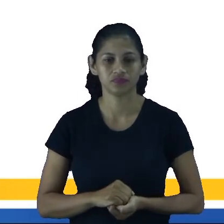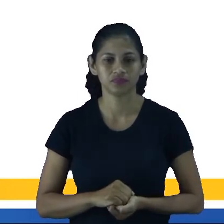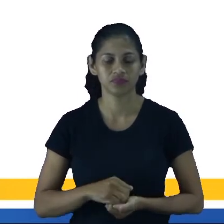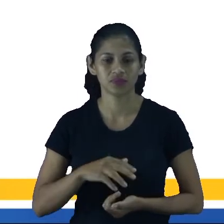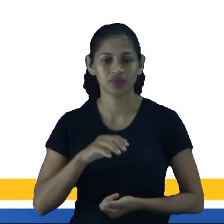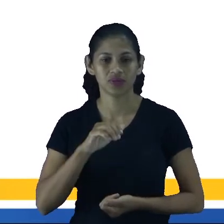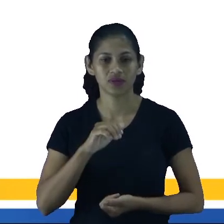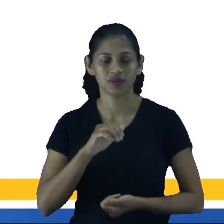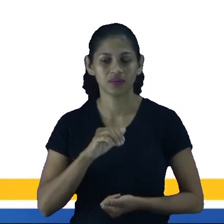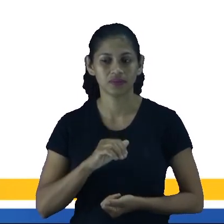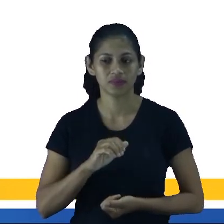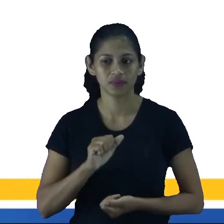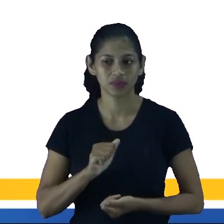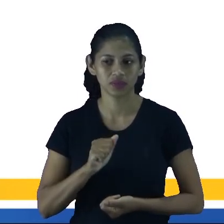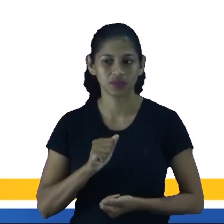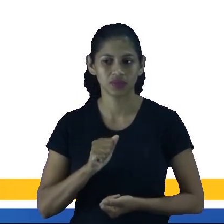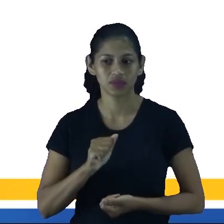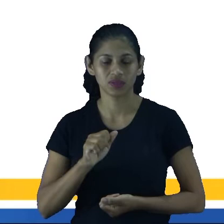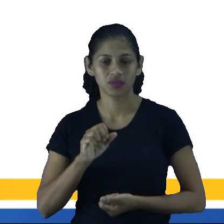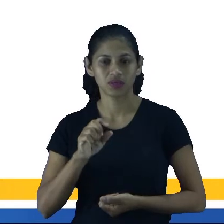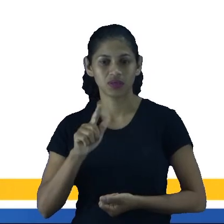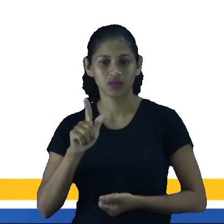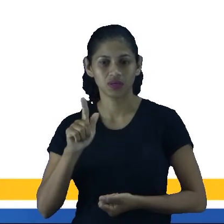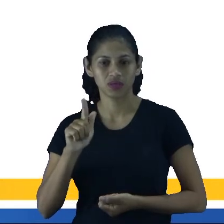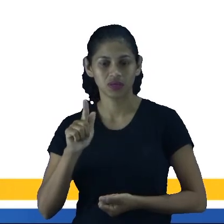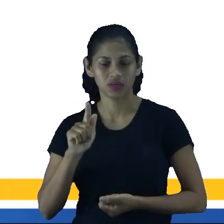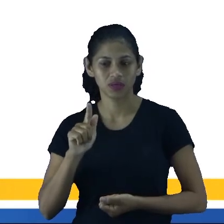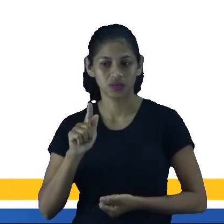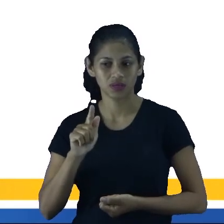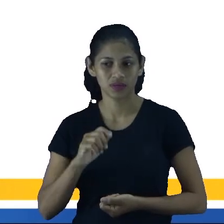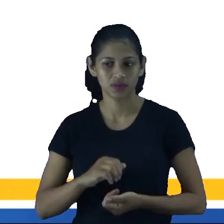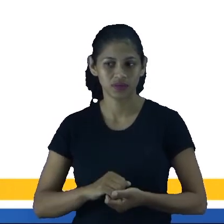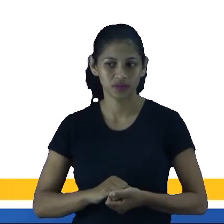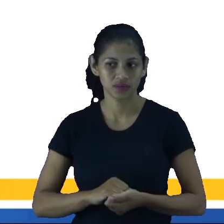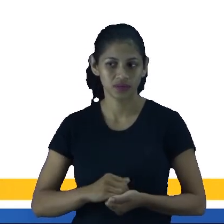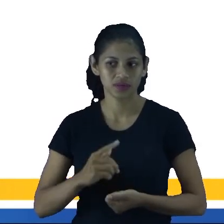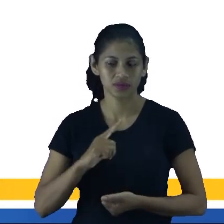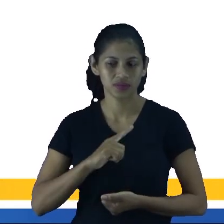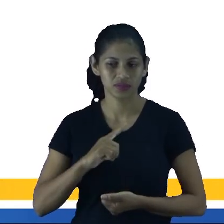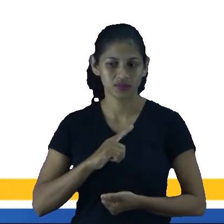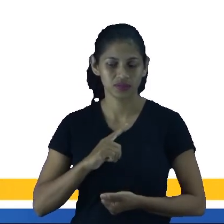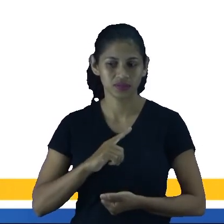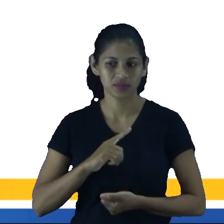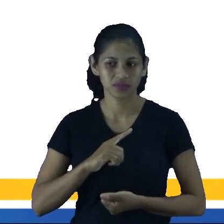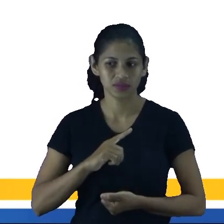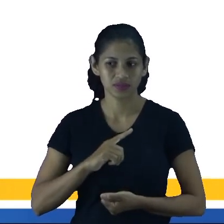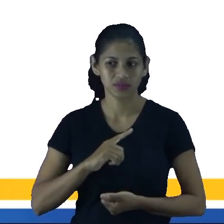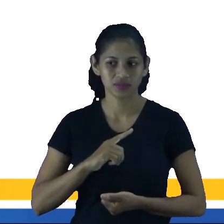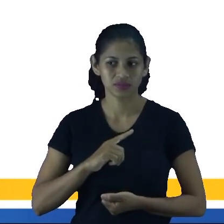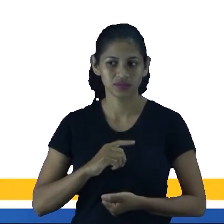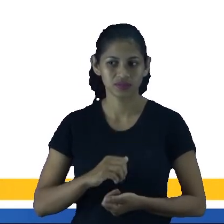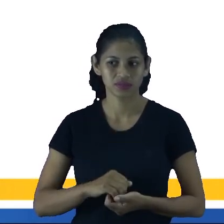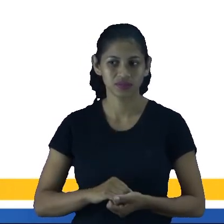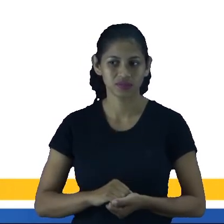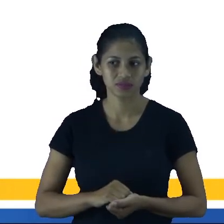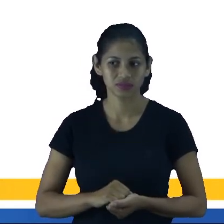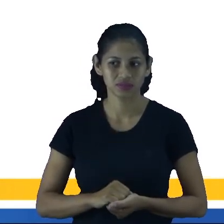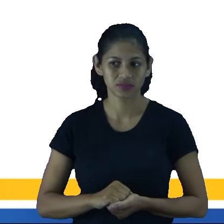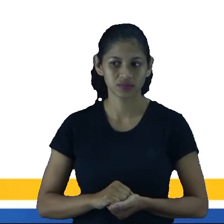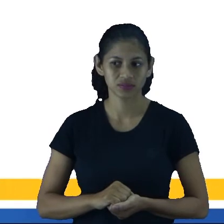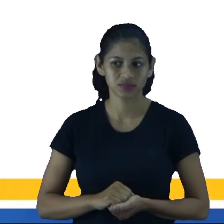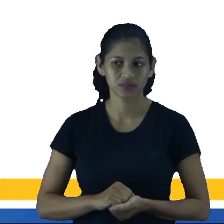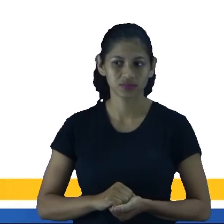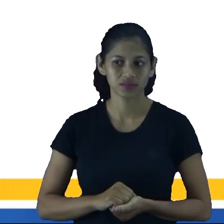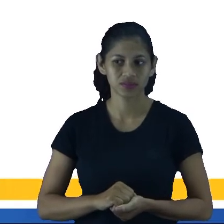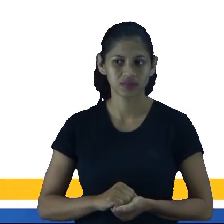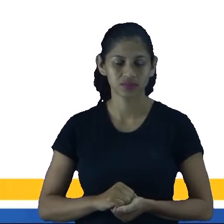agosto. Ou augusto. Mas no correto é o quê? Ter abraço, que é dado a gusto, né? A muito